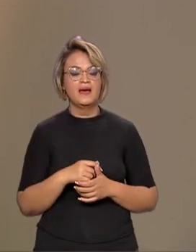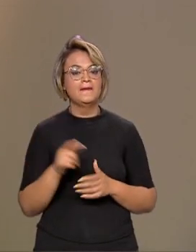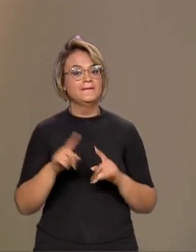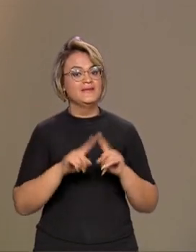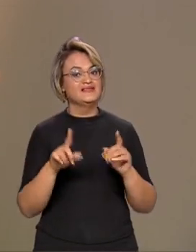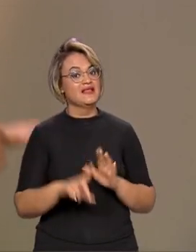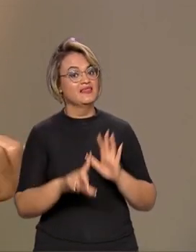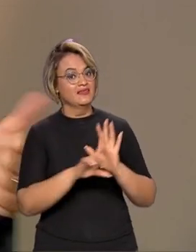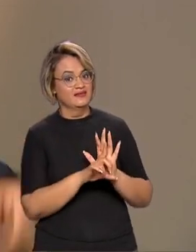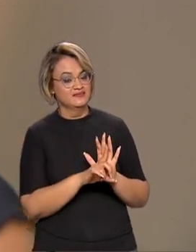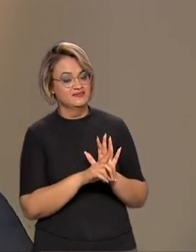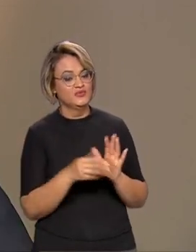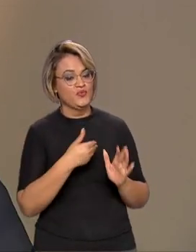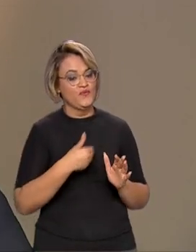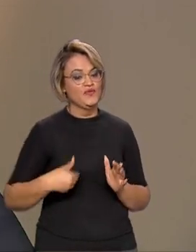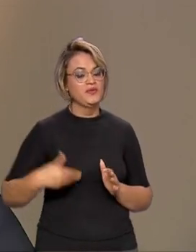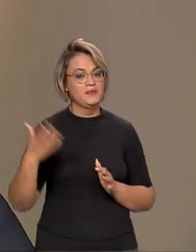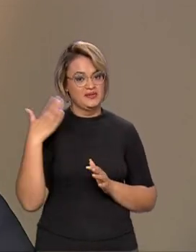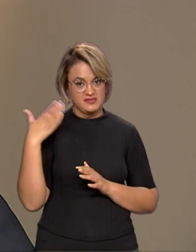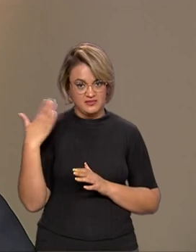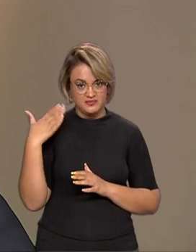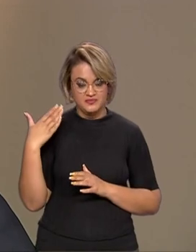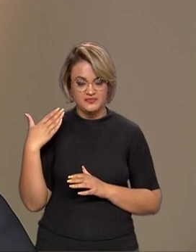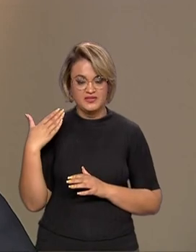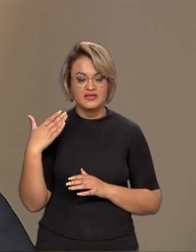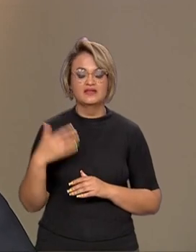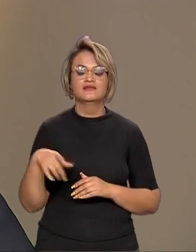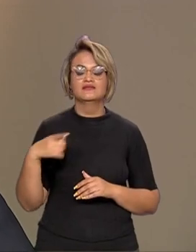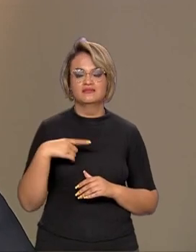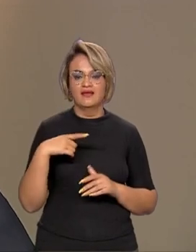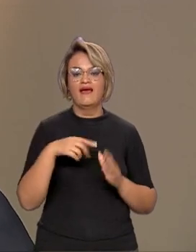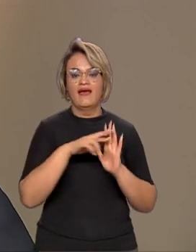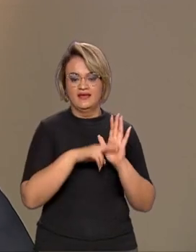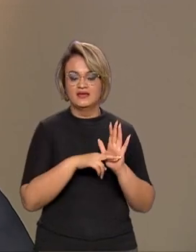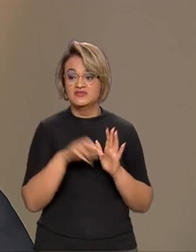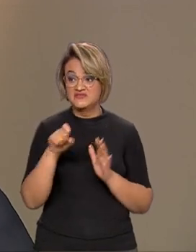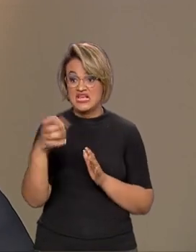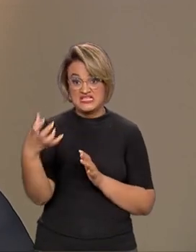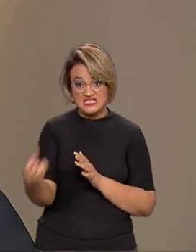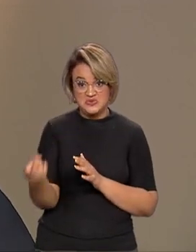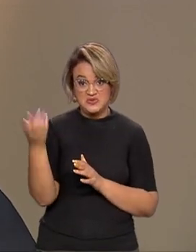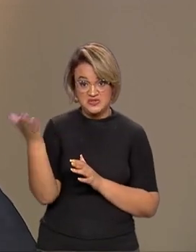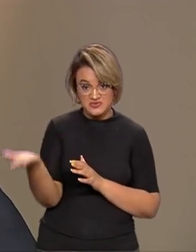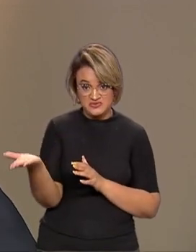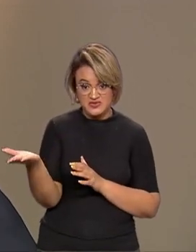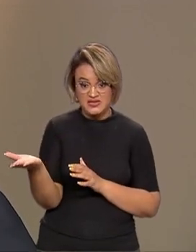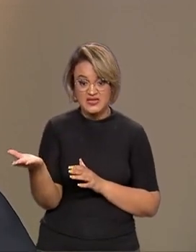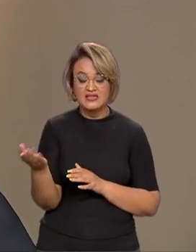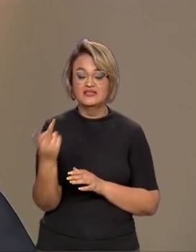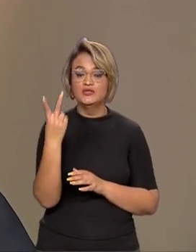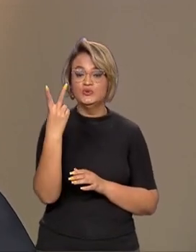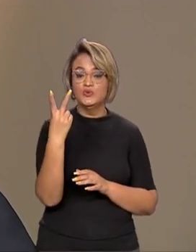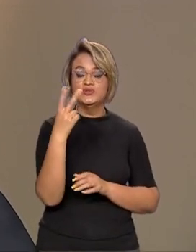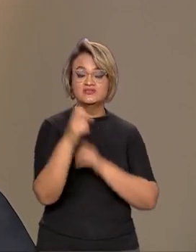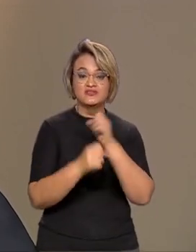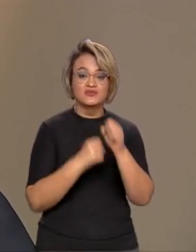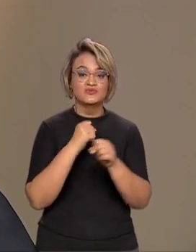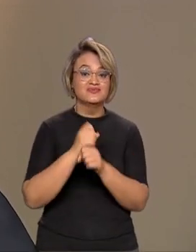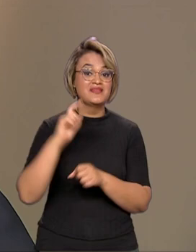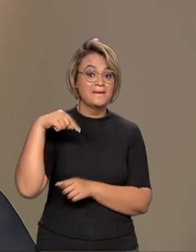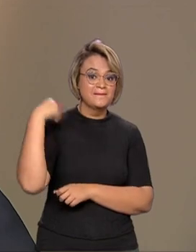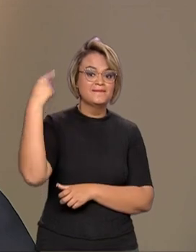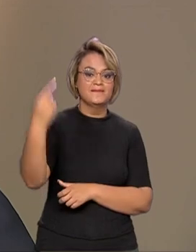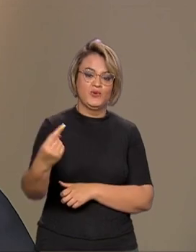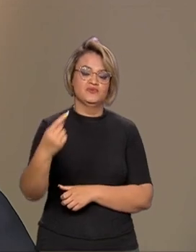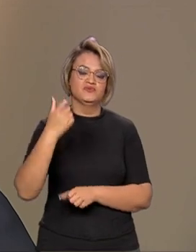estabelecida no governo anterior, criou uma regra que se ele aderiu ao sistema, ele tem dois anos depois somente que